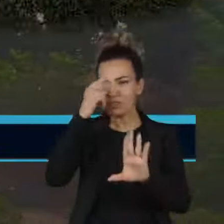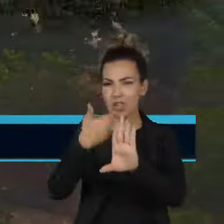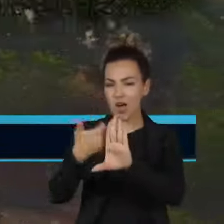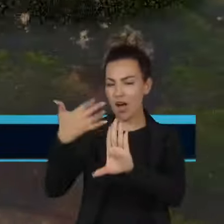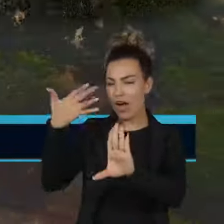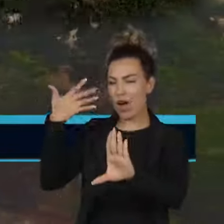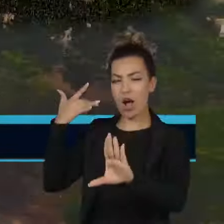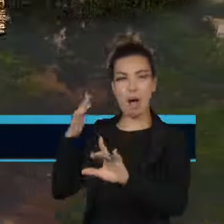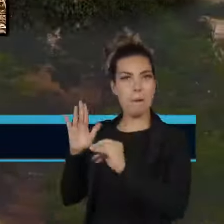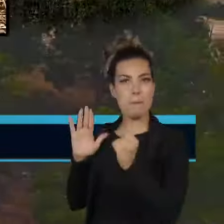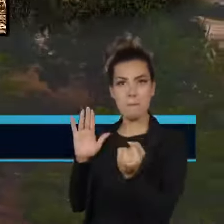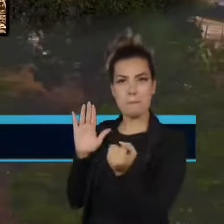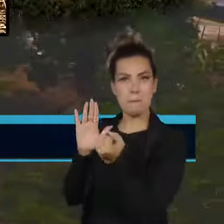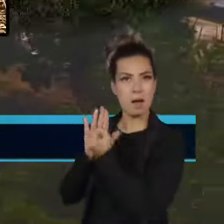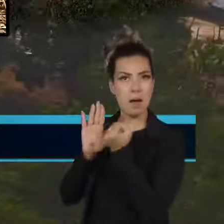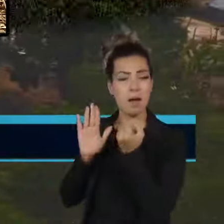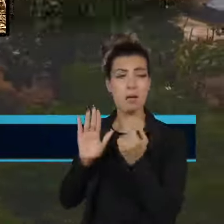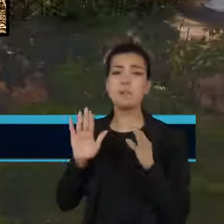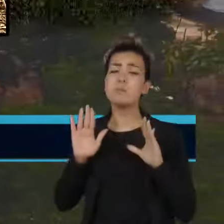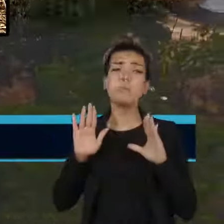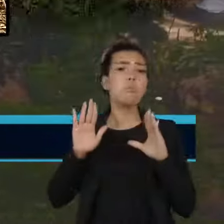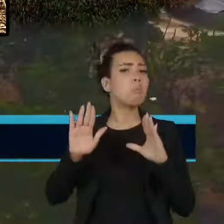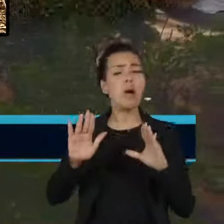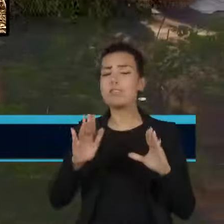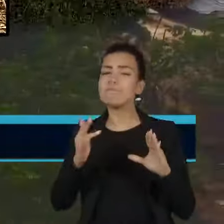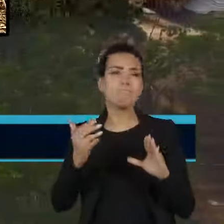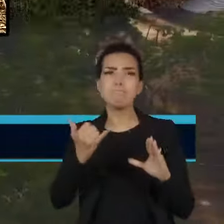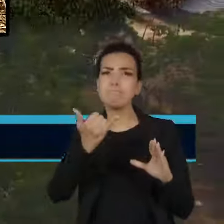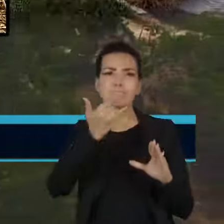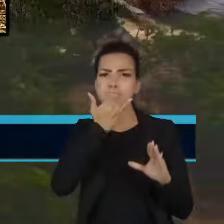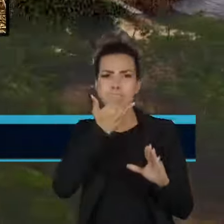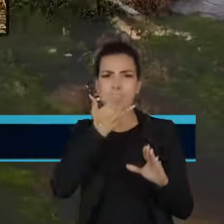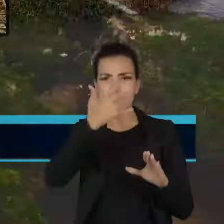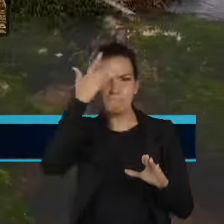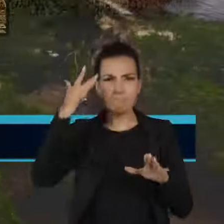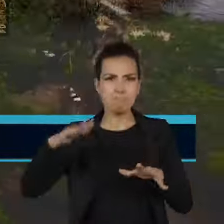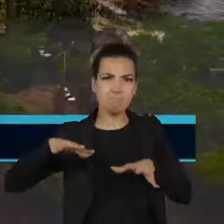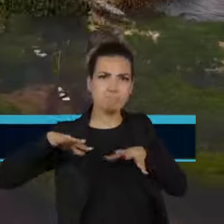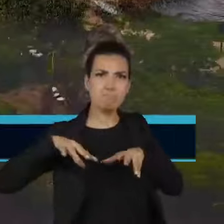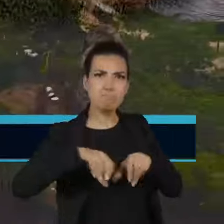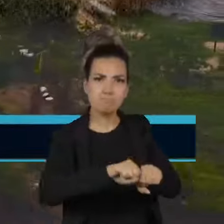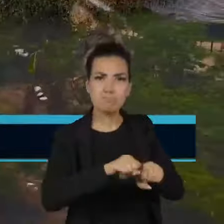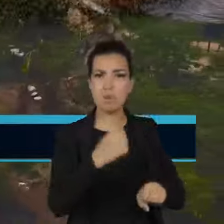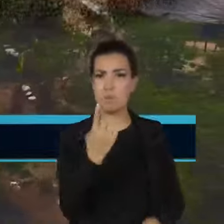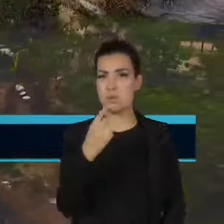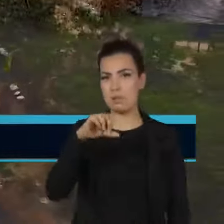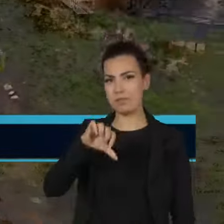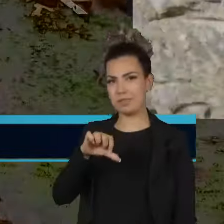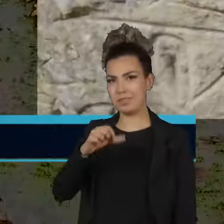Mas ficou fora da terra indígena quando foi feita a demarcação em 1961.